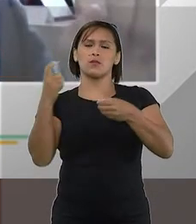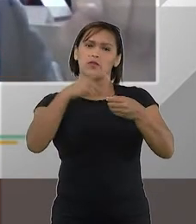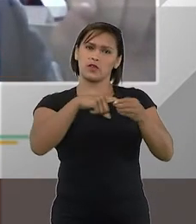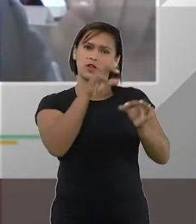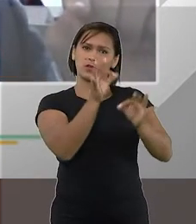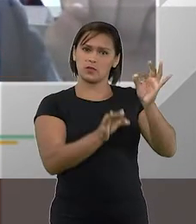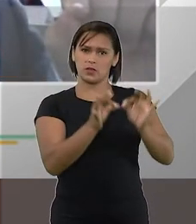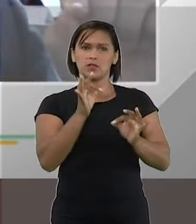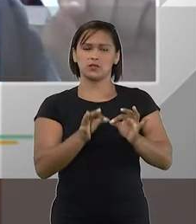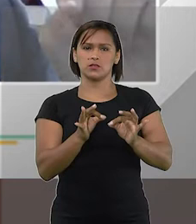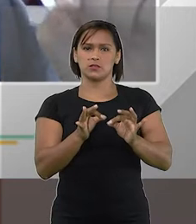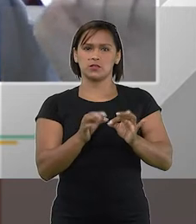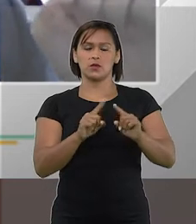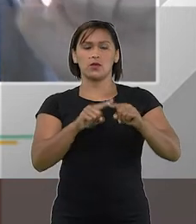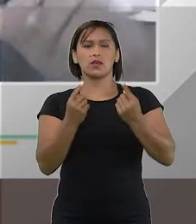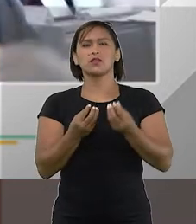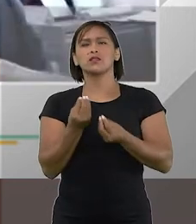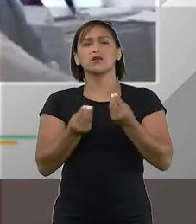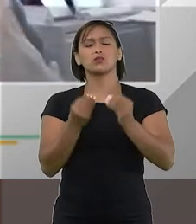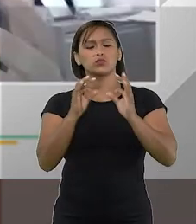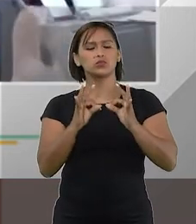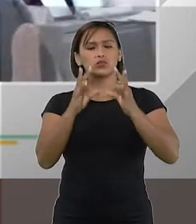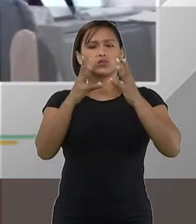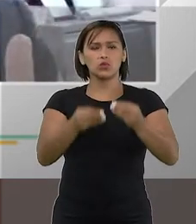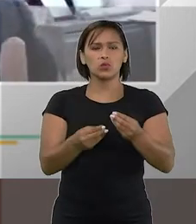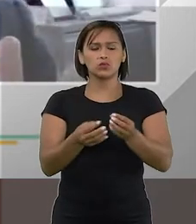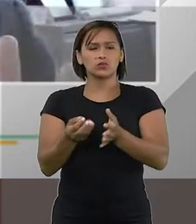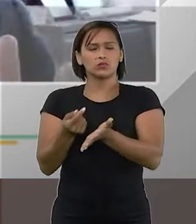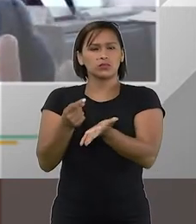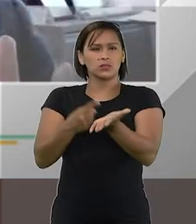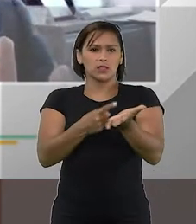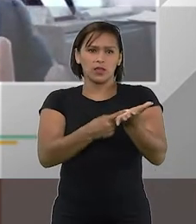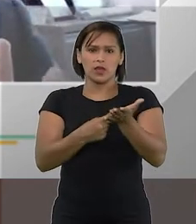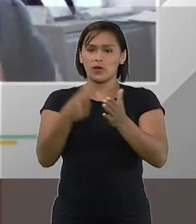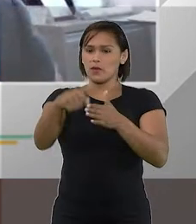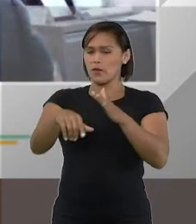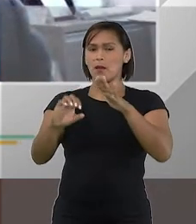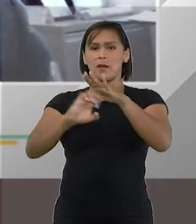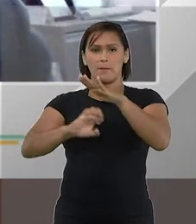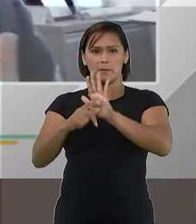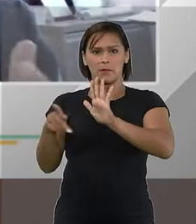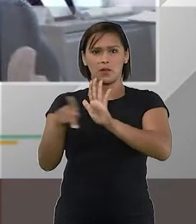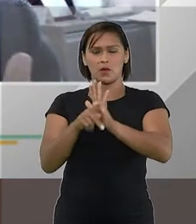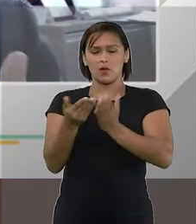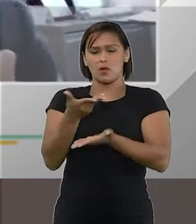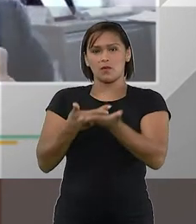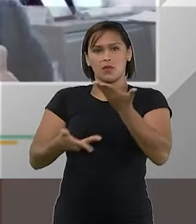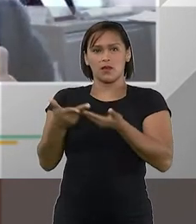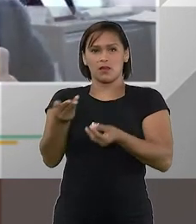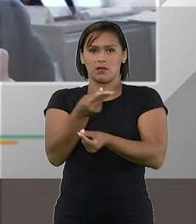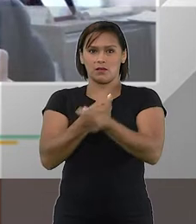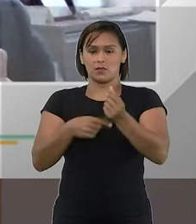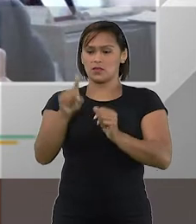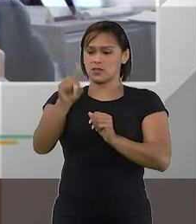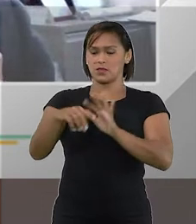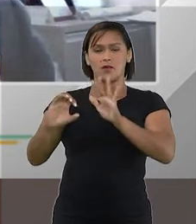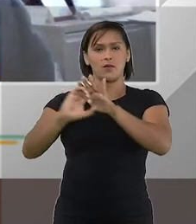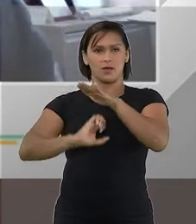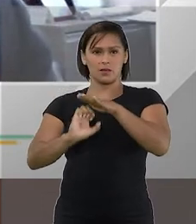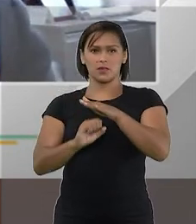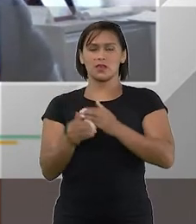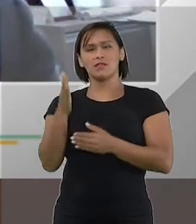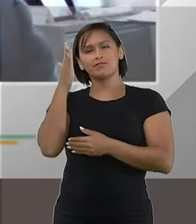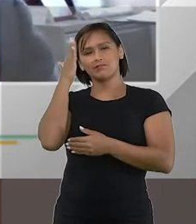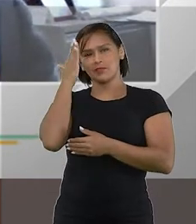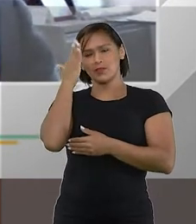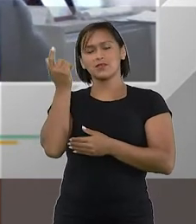recuperação judicial. Então, todos aqueles que negociem com essa empresa ou que tenham relação comercial com essa empresa,